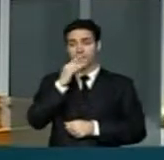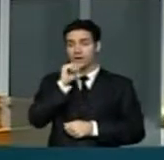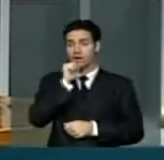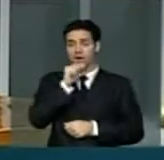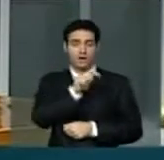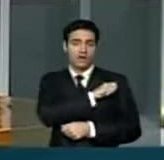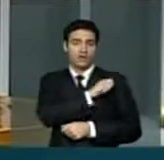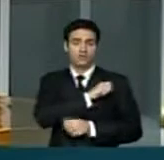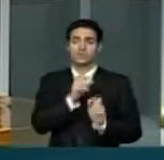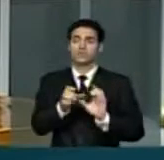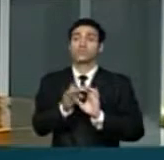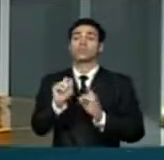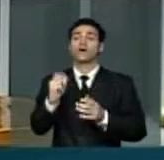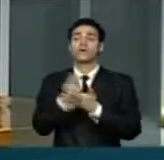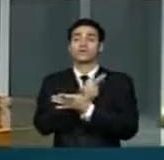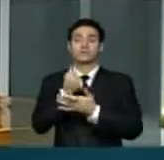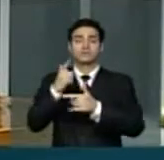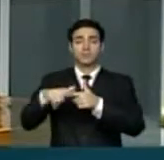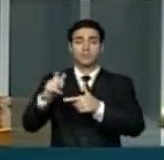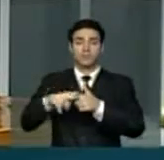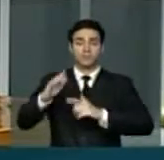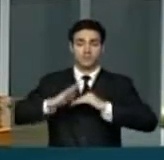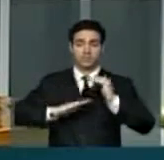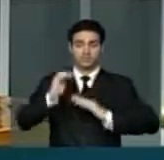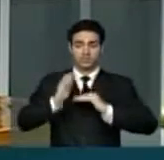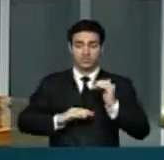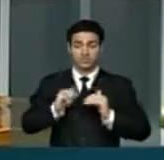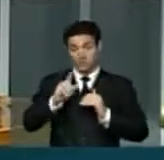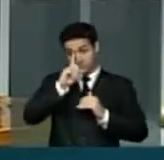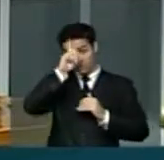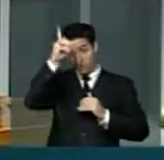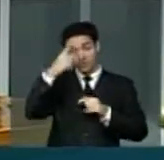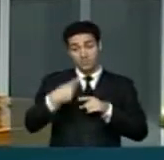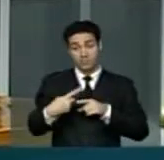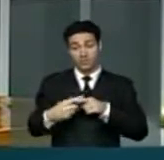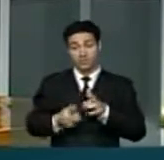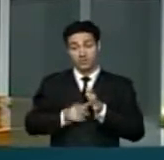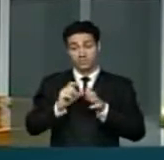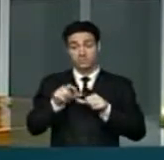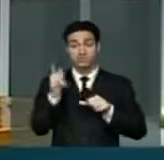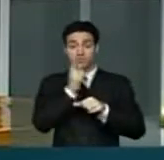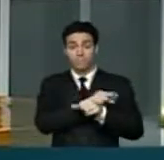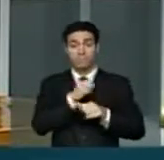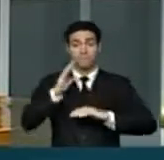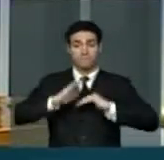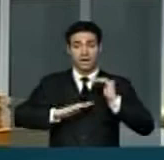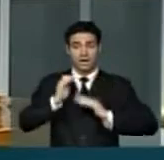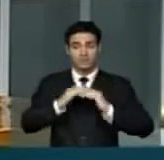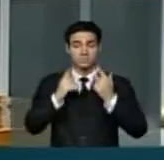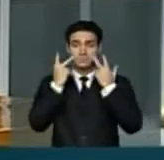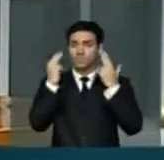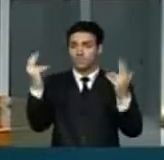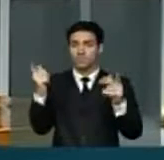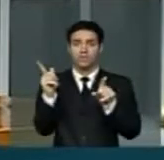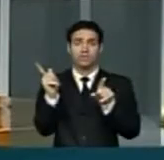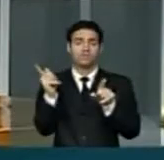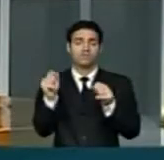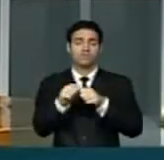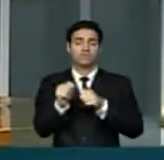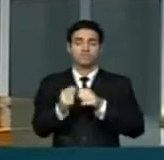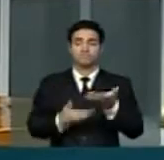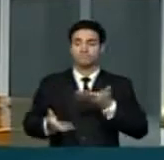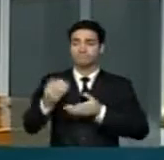problemas da profissão. Tal iniciativa foi fruto de uma prática costumeira de confraternização entre